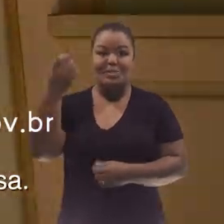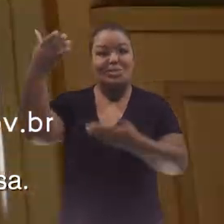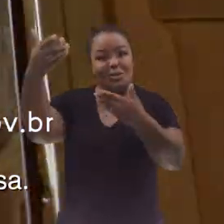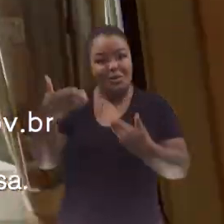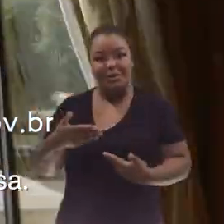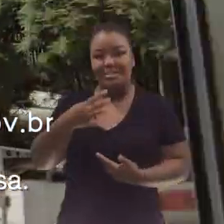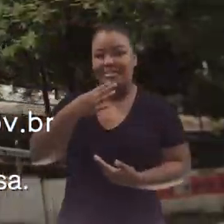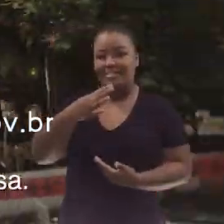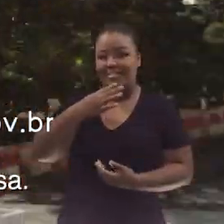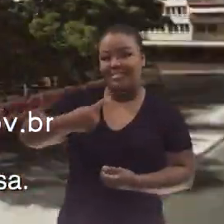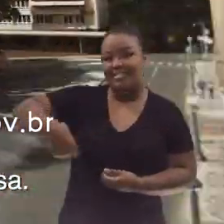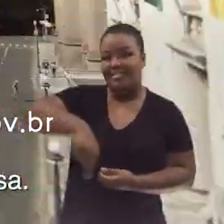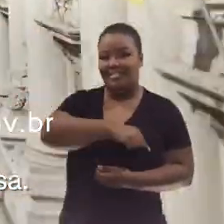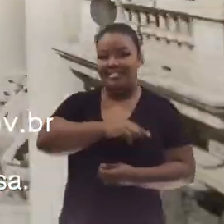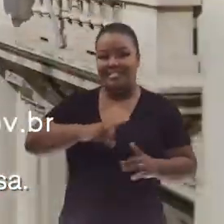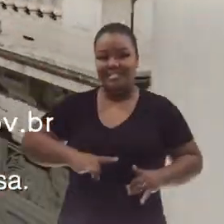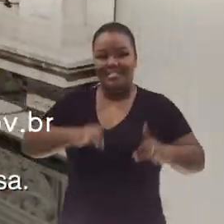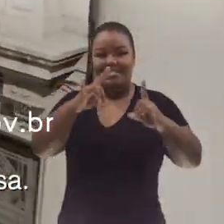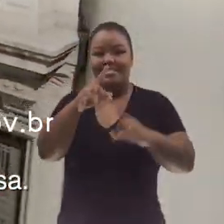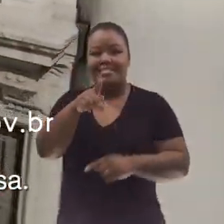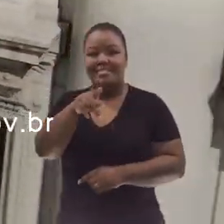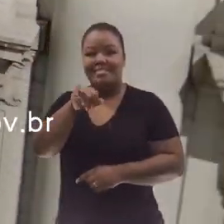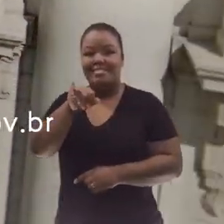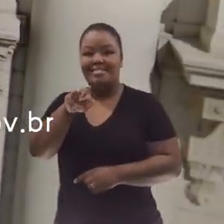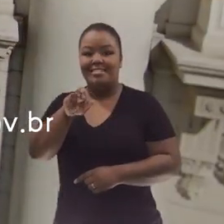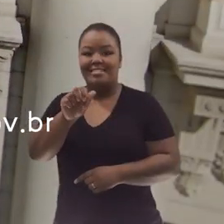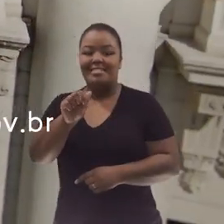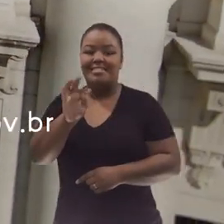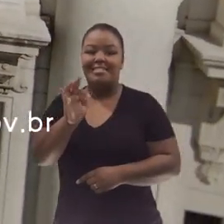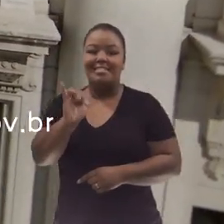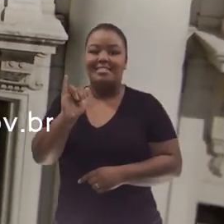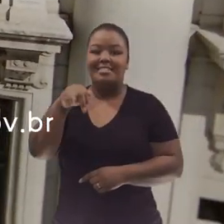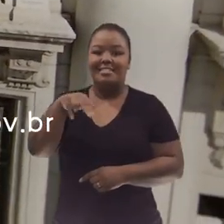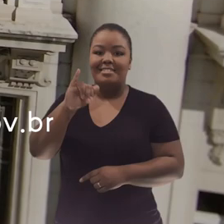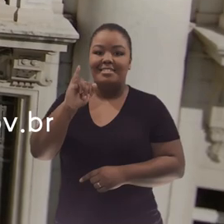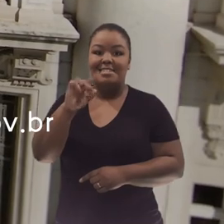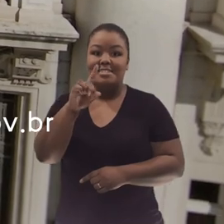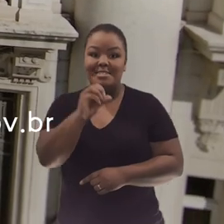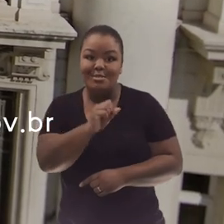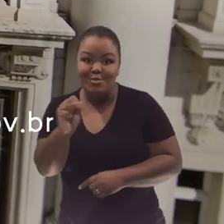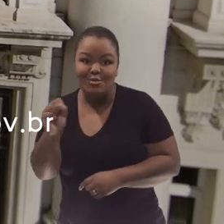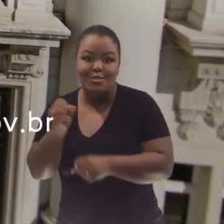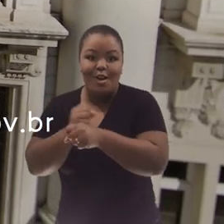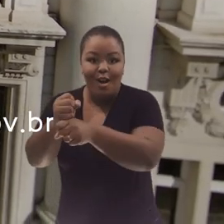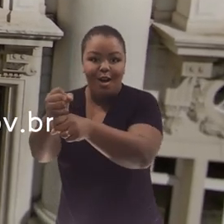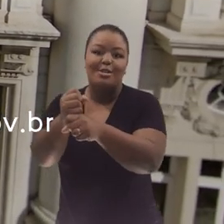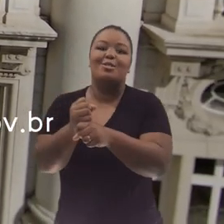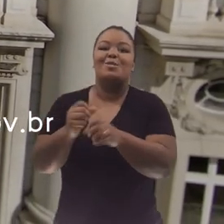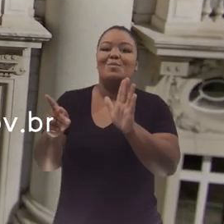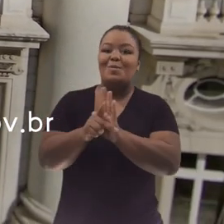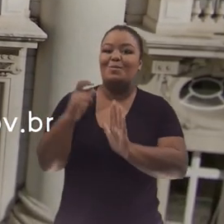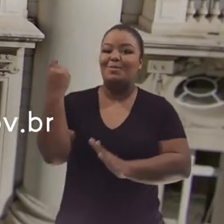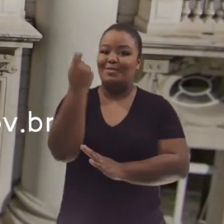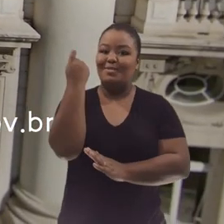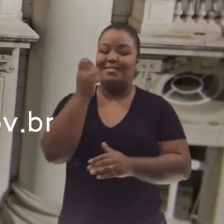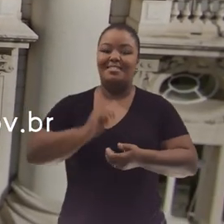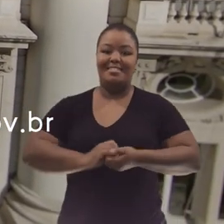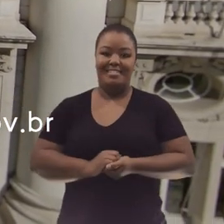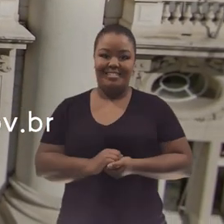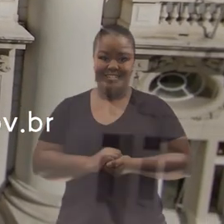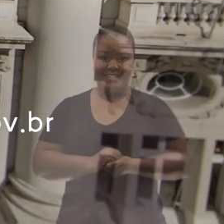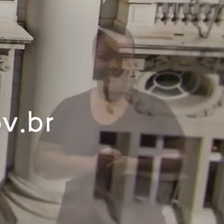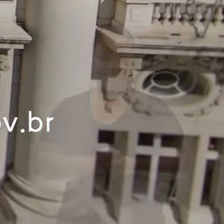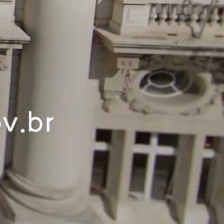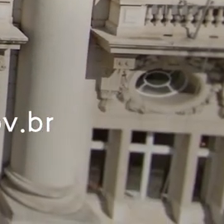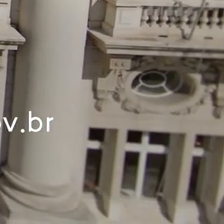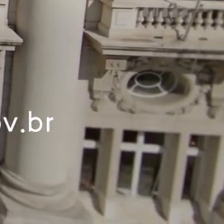gaúchos, te convidamos pra conhecer a nossa. Palácio Piratini. Há 100 anos. Patrimônio